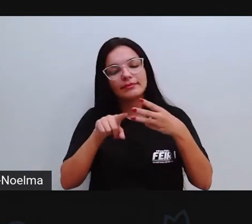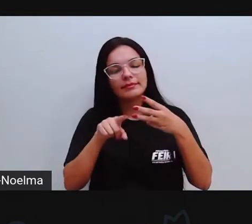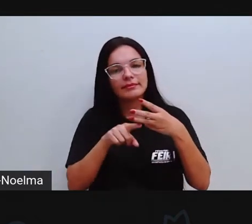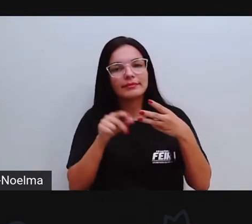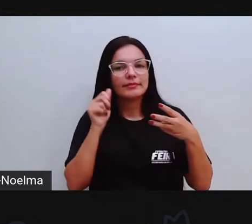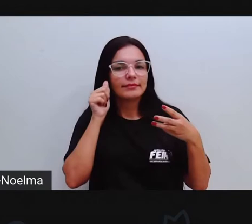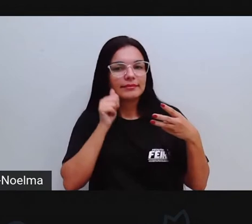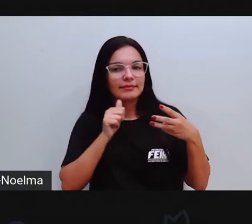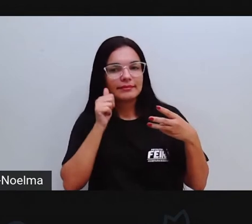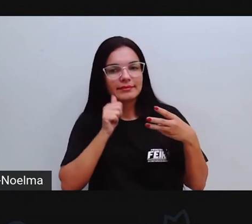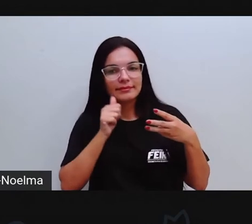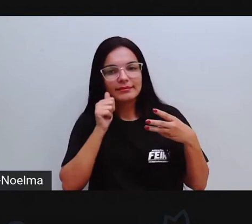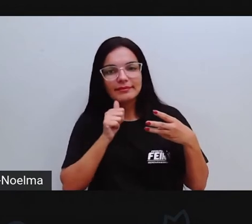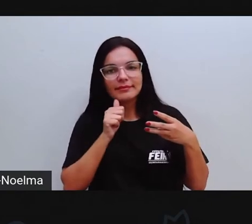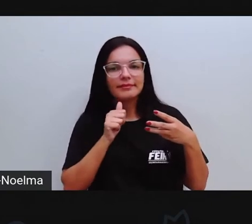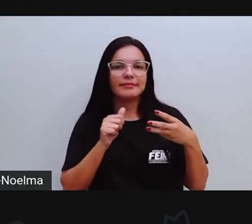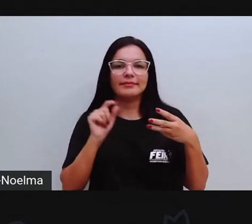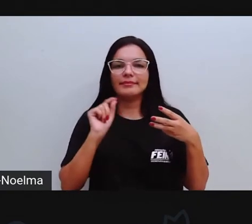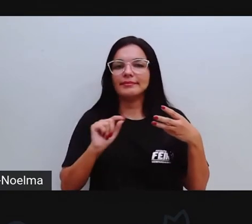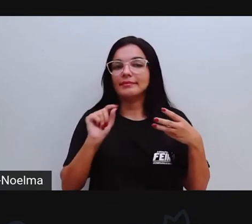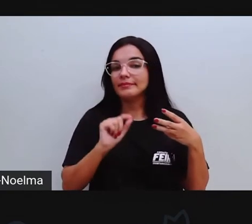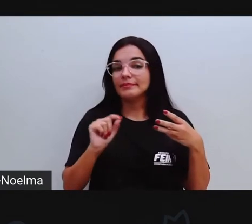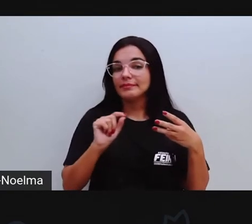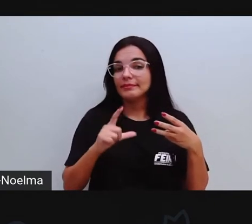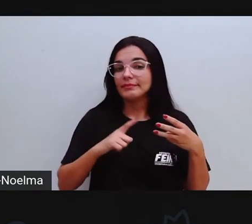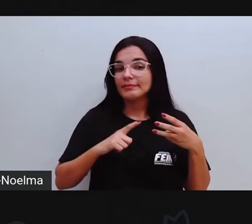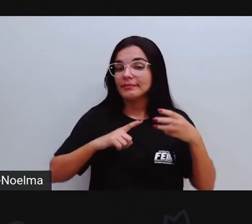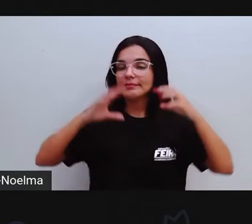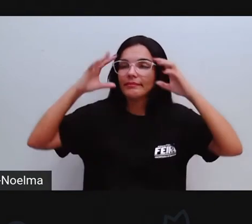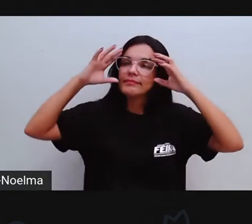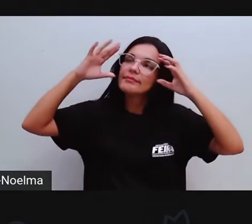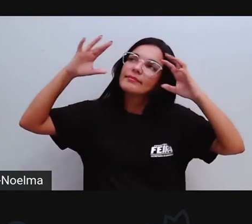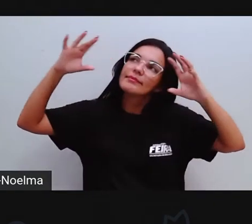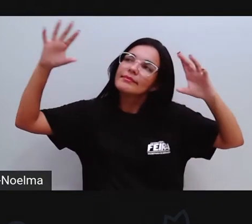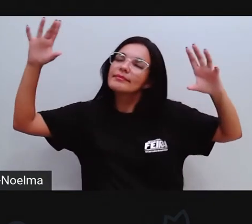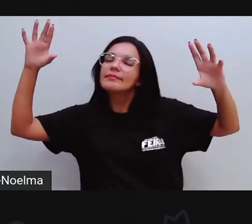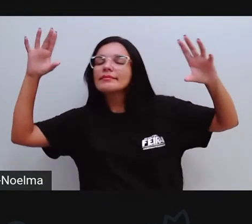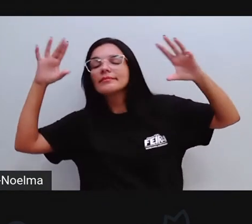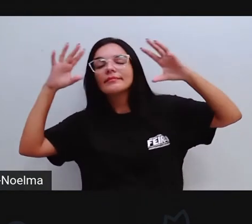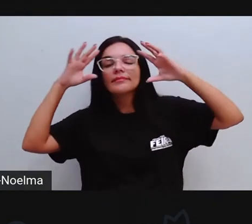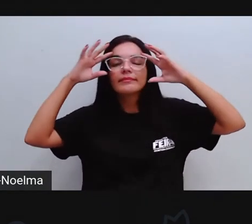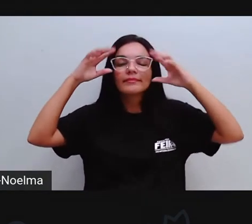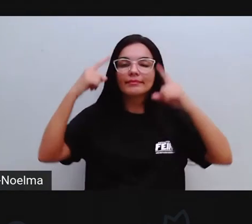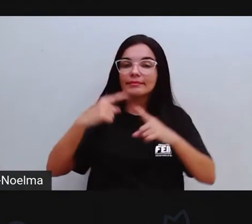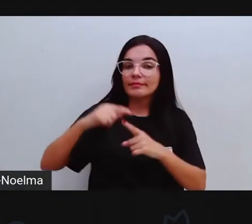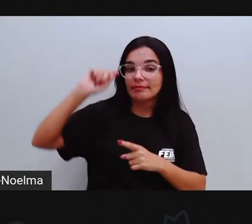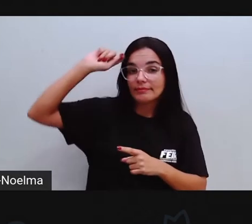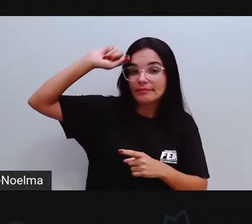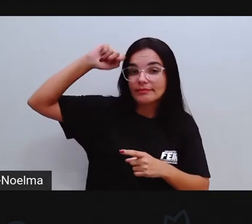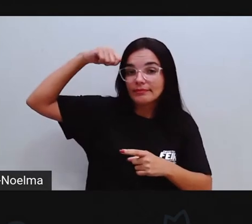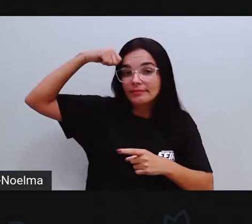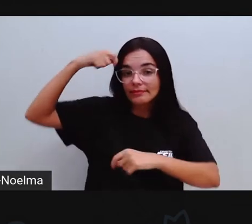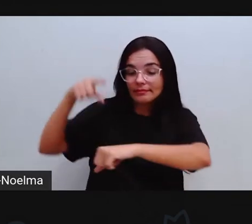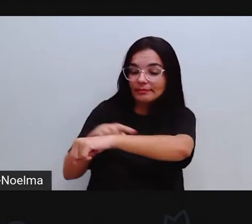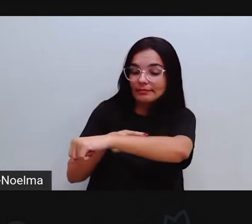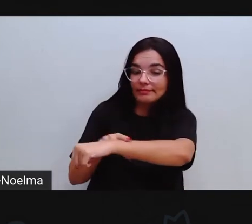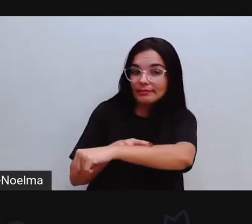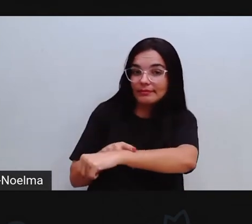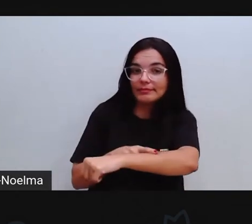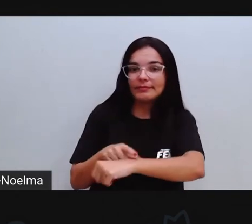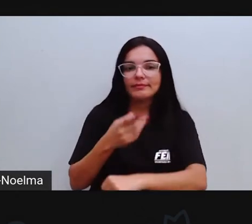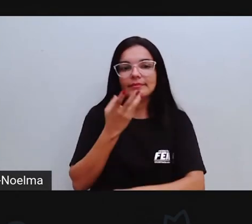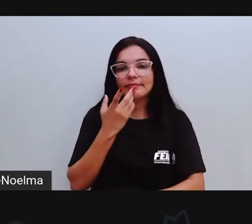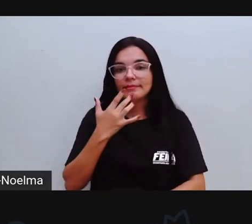que têm sonho, são meninas negras e observam que, como todas as